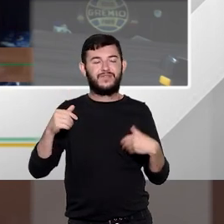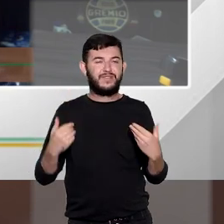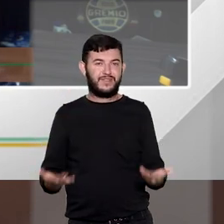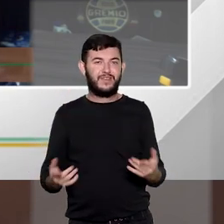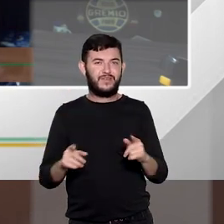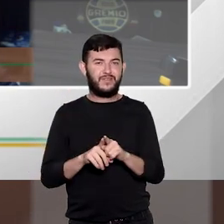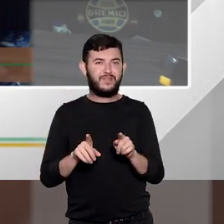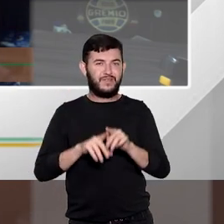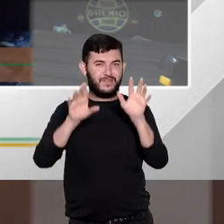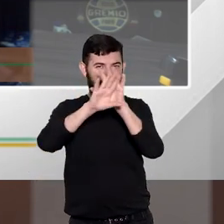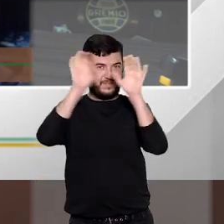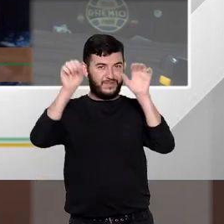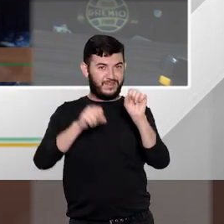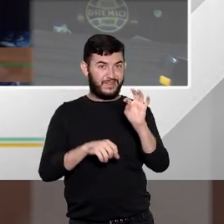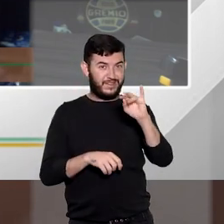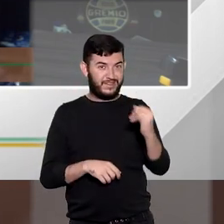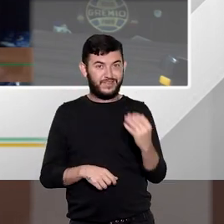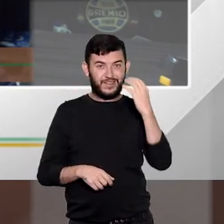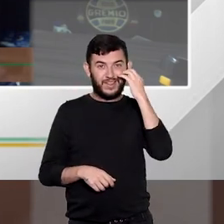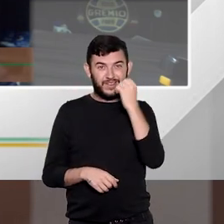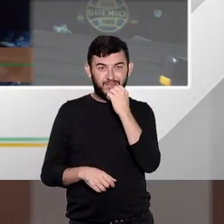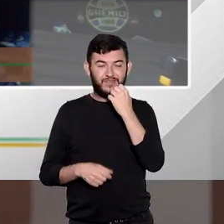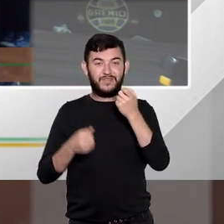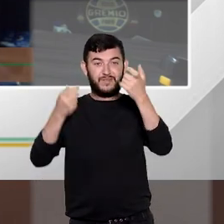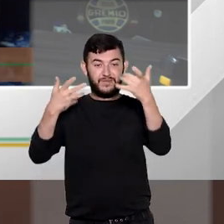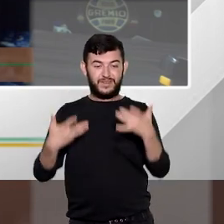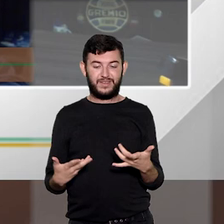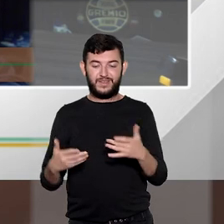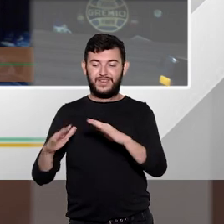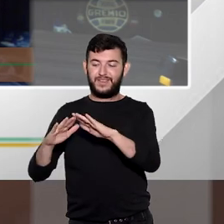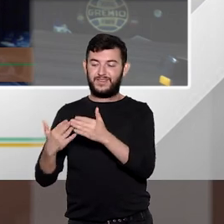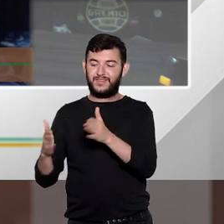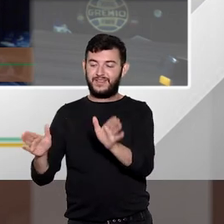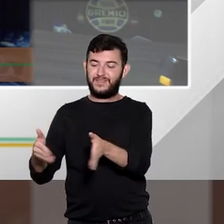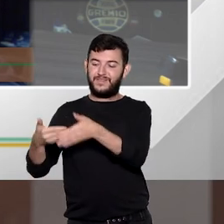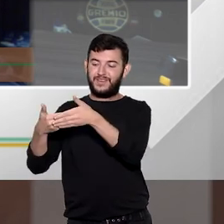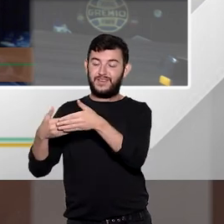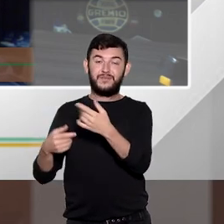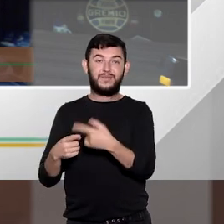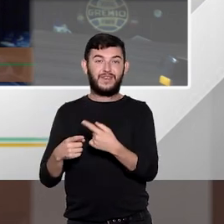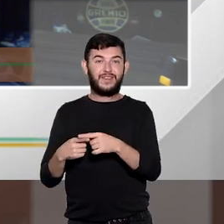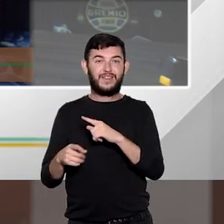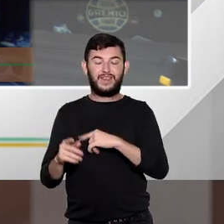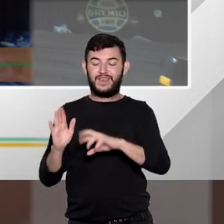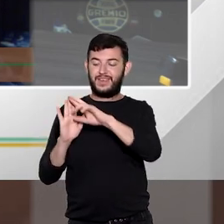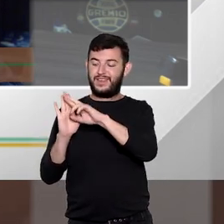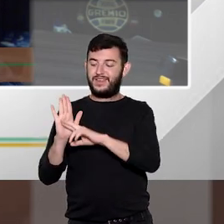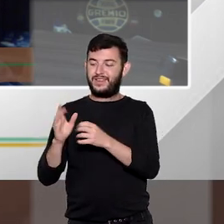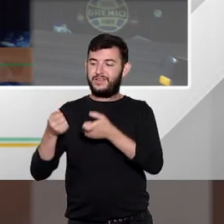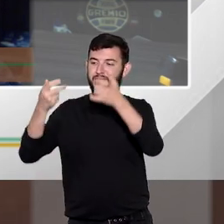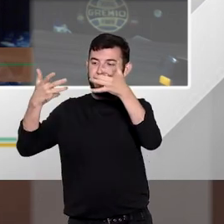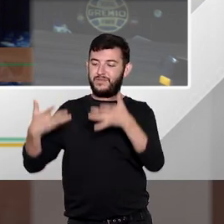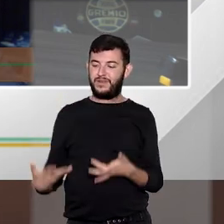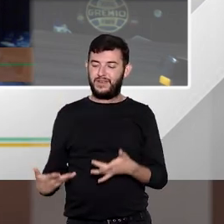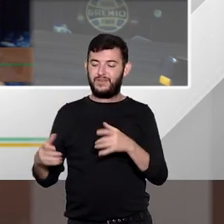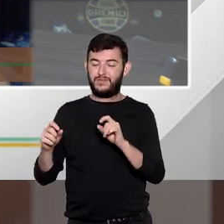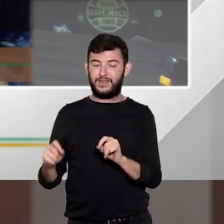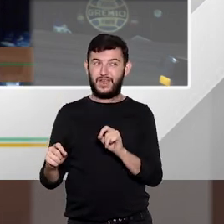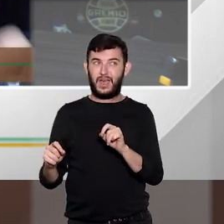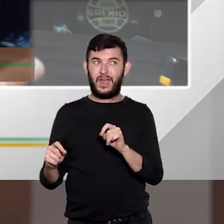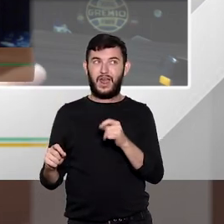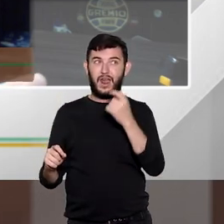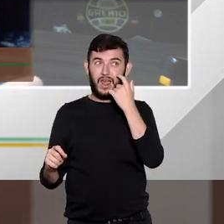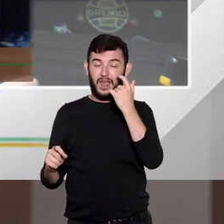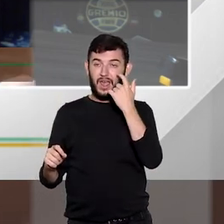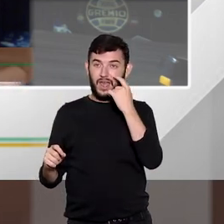escola estava fechada como nesse caso aqui a tutela que a tutela desta causa de aumento de pena não